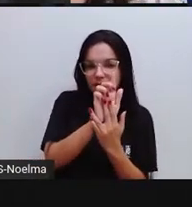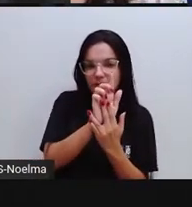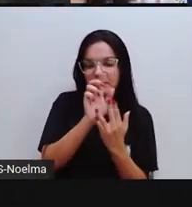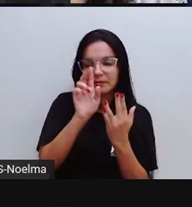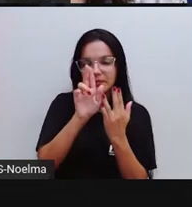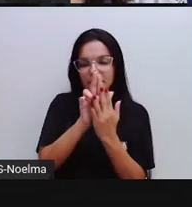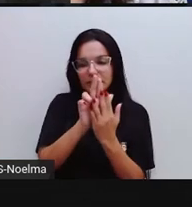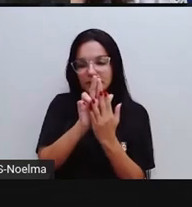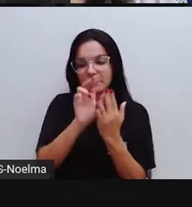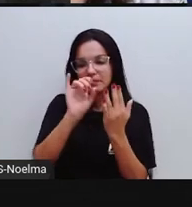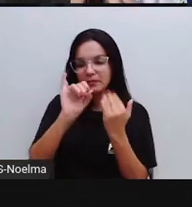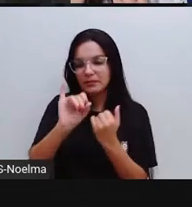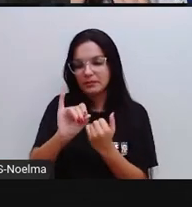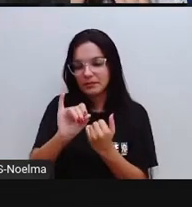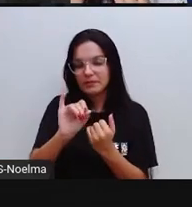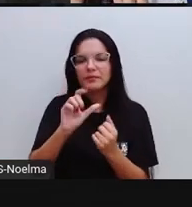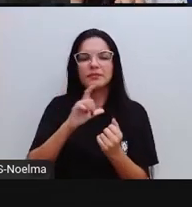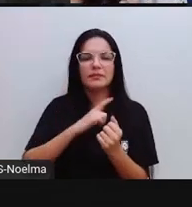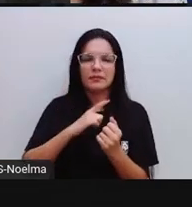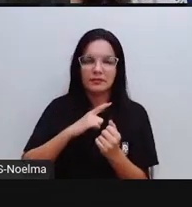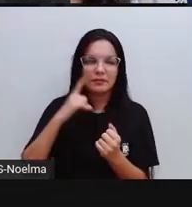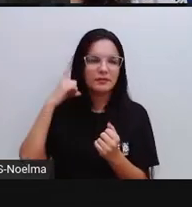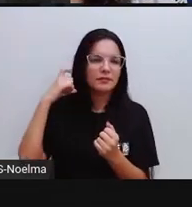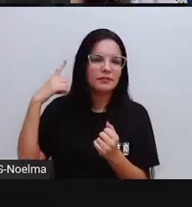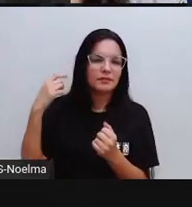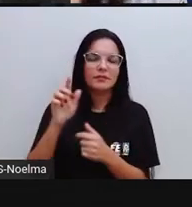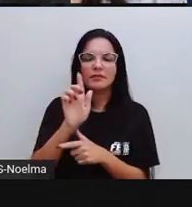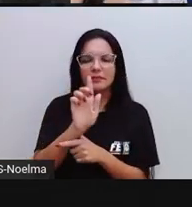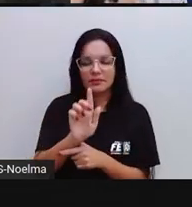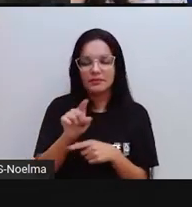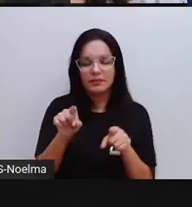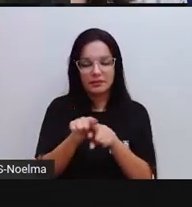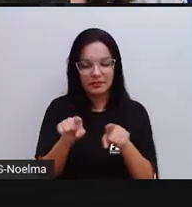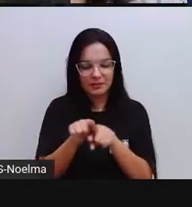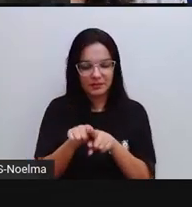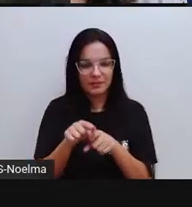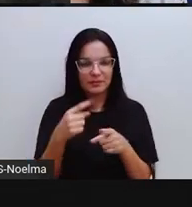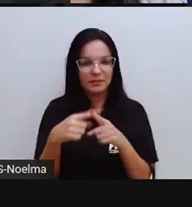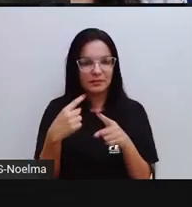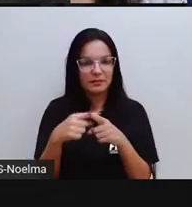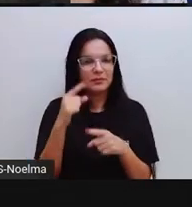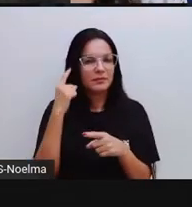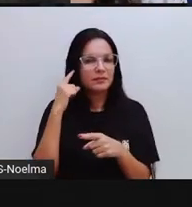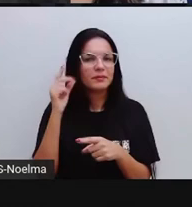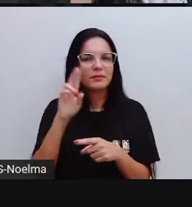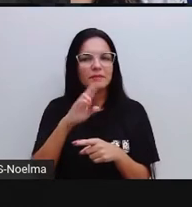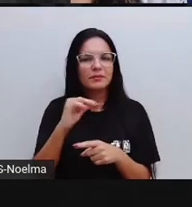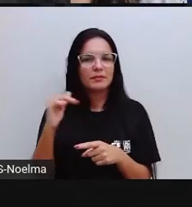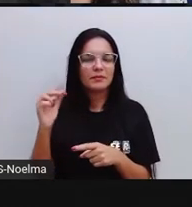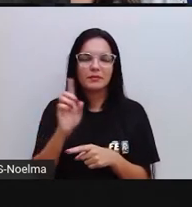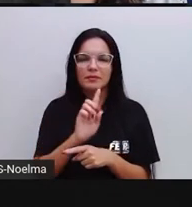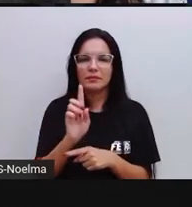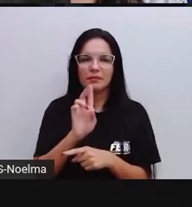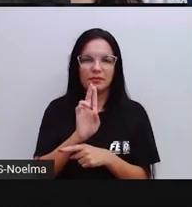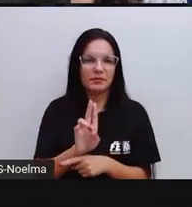e a consoante G, ela passa a ter som de G também. E o U não é pronunciado, tá bom?